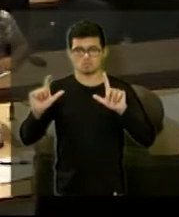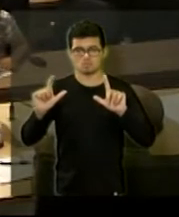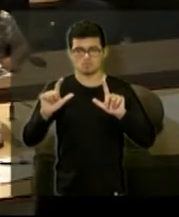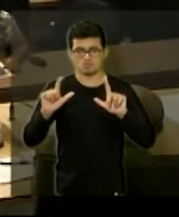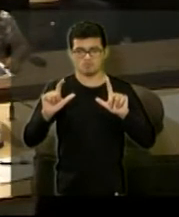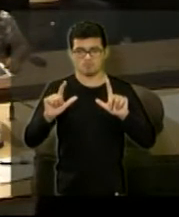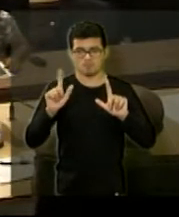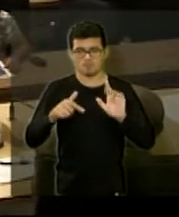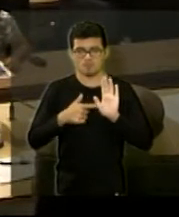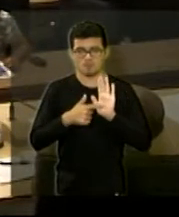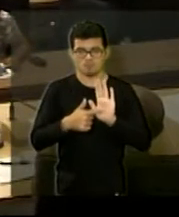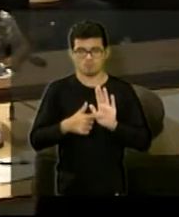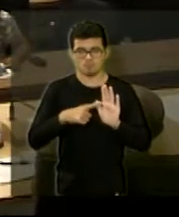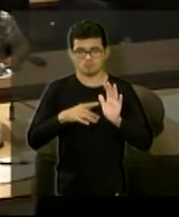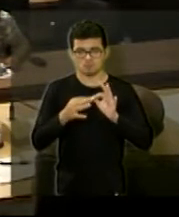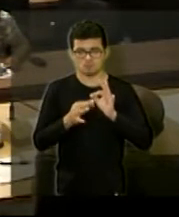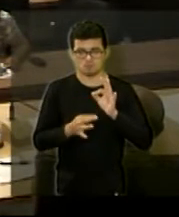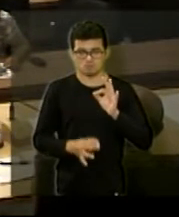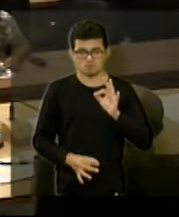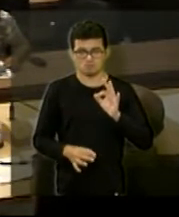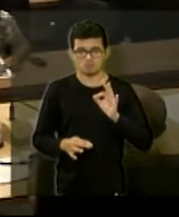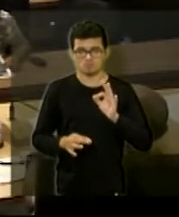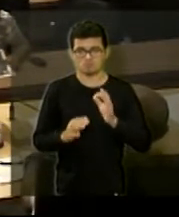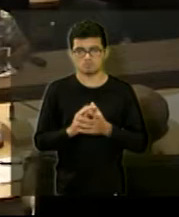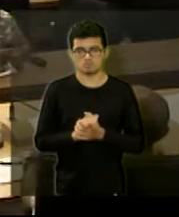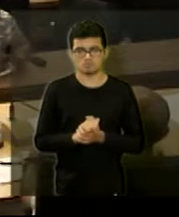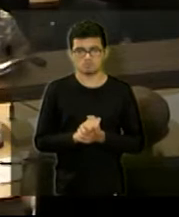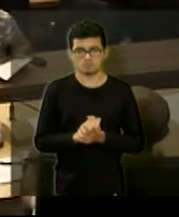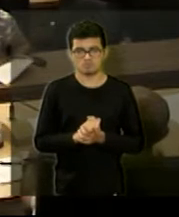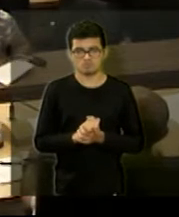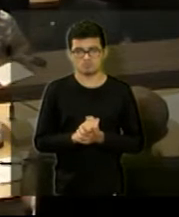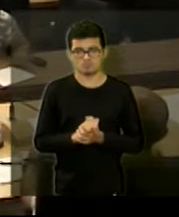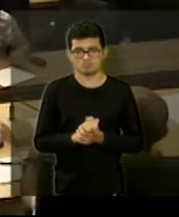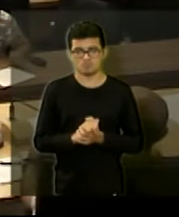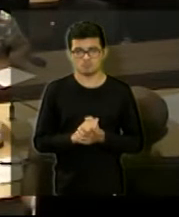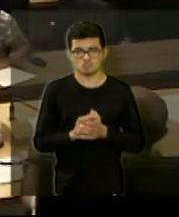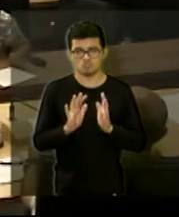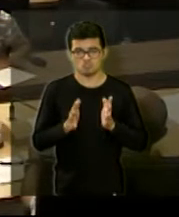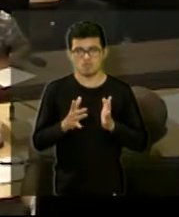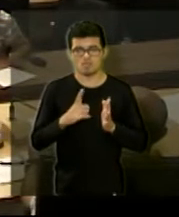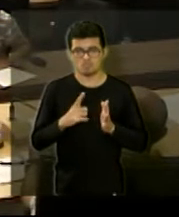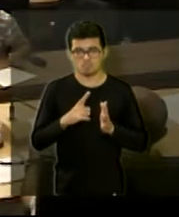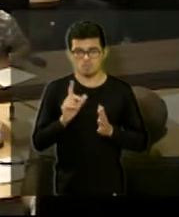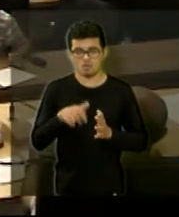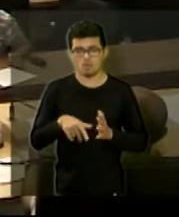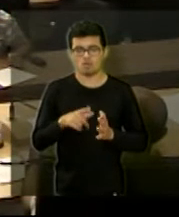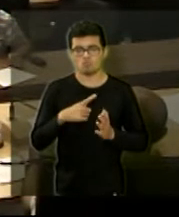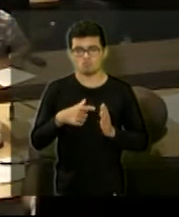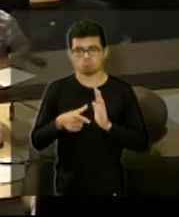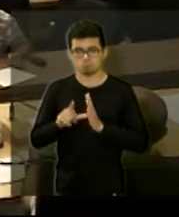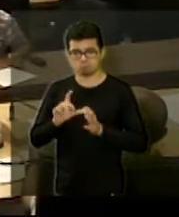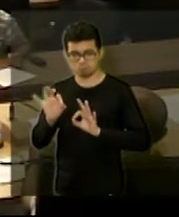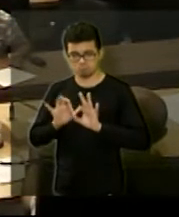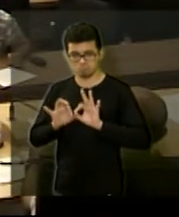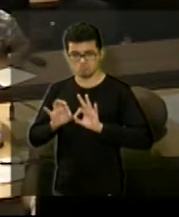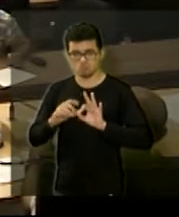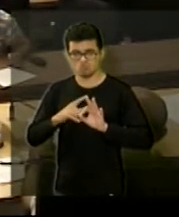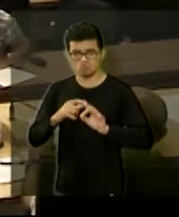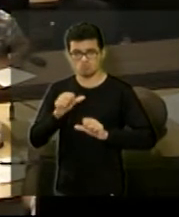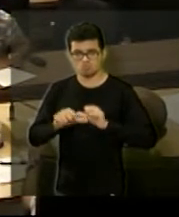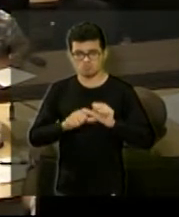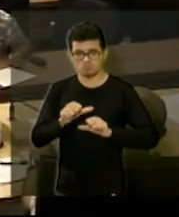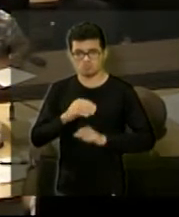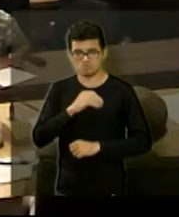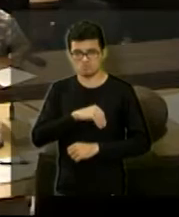você colocou detalhamento das despesas correntes você disse que já tem uma previsão orçamentária do reajuste salarial